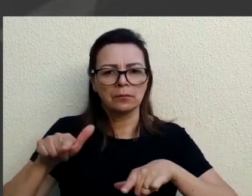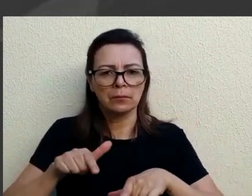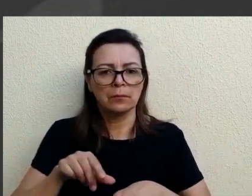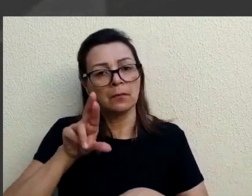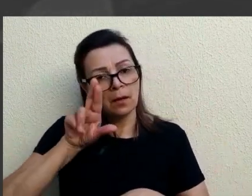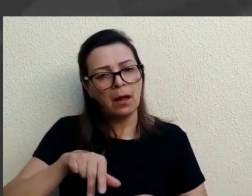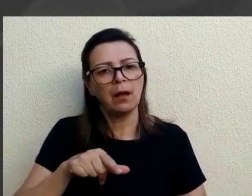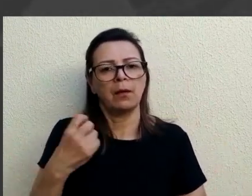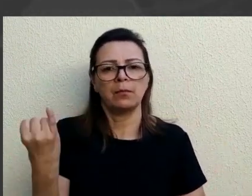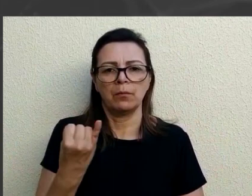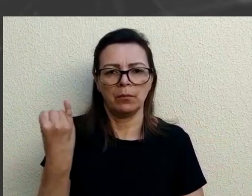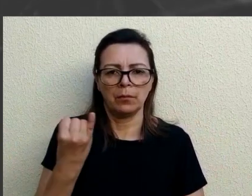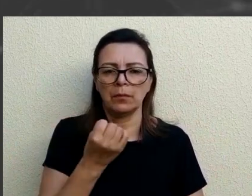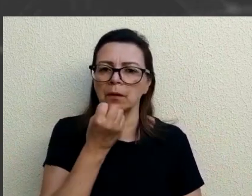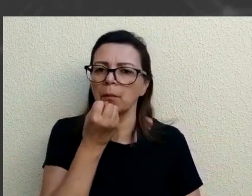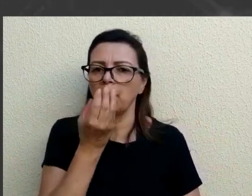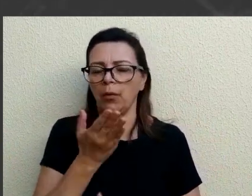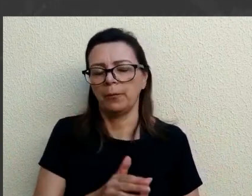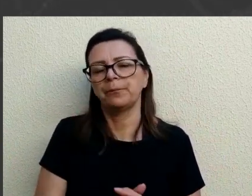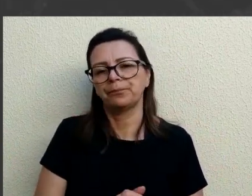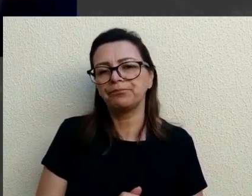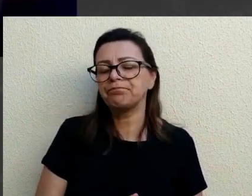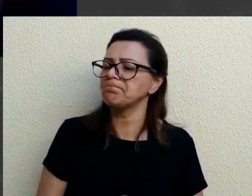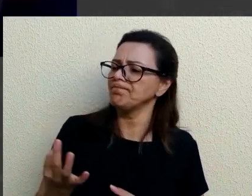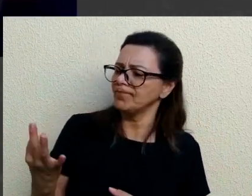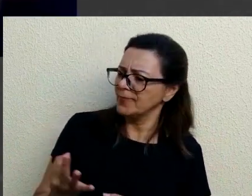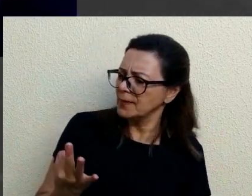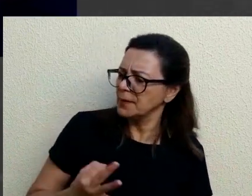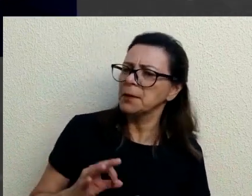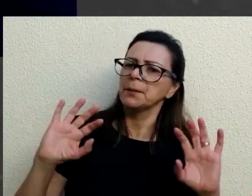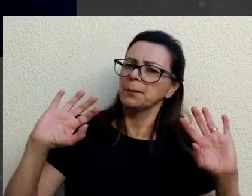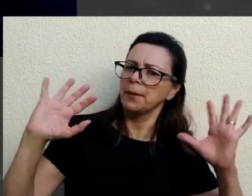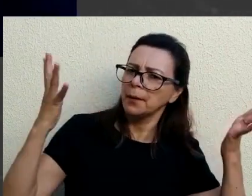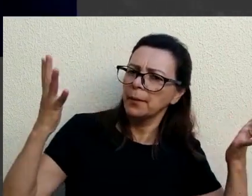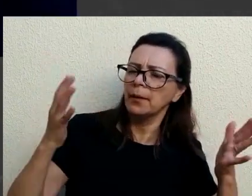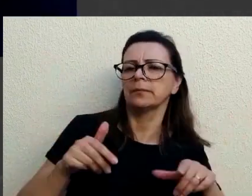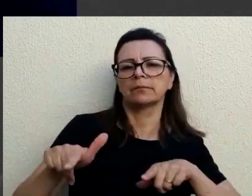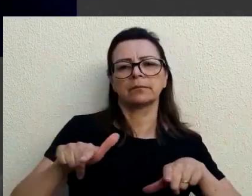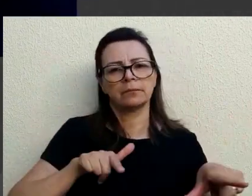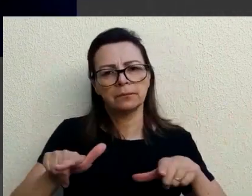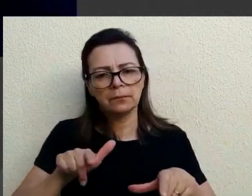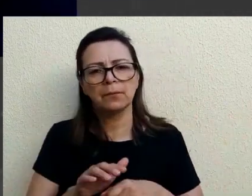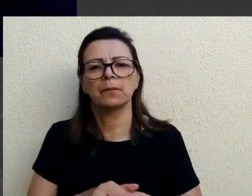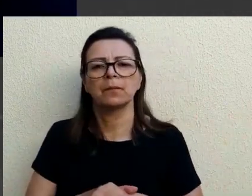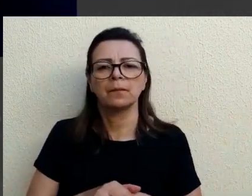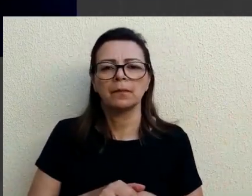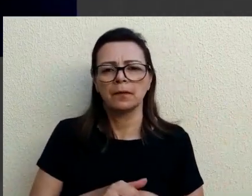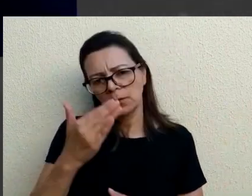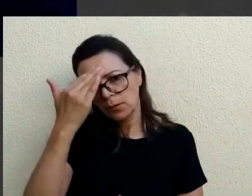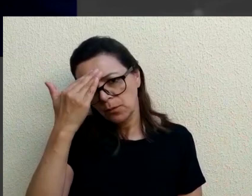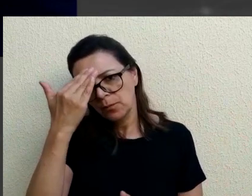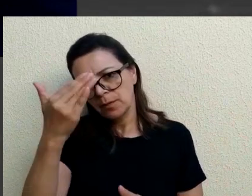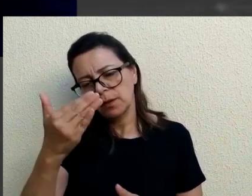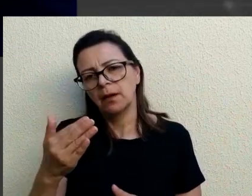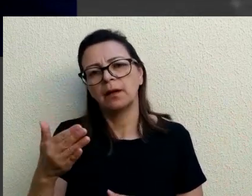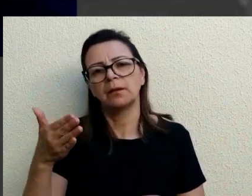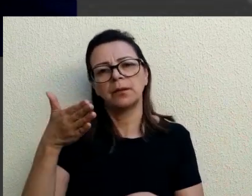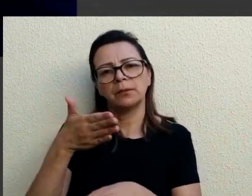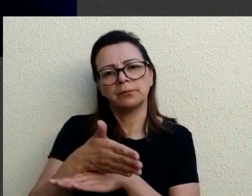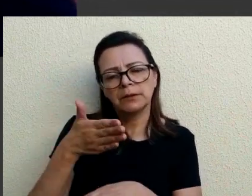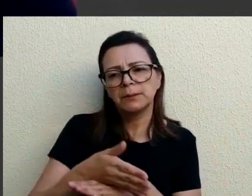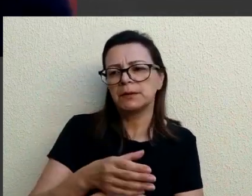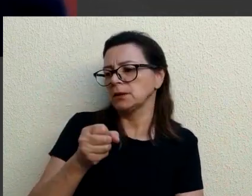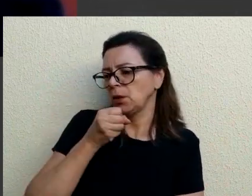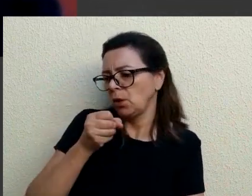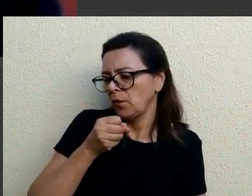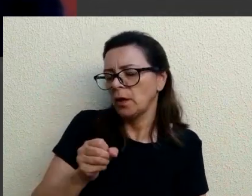trabalho deles eu acho que isso é muito bom com certeza professor parabéns por esse trabalho e muito obrigado